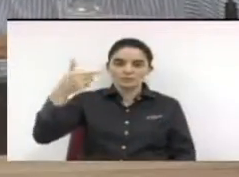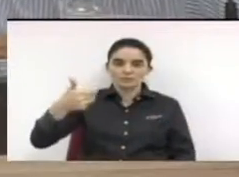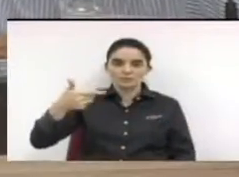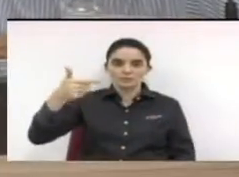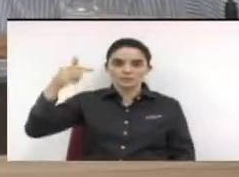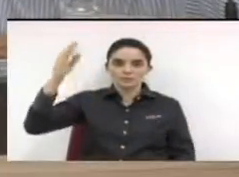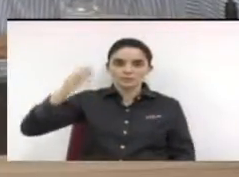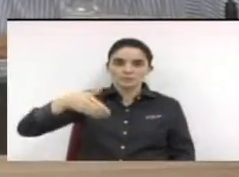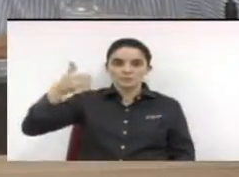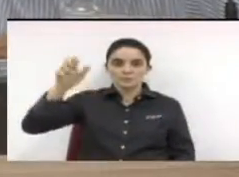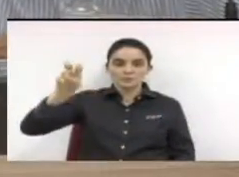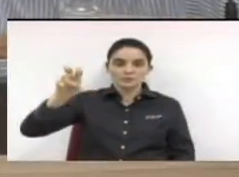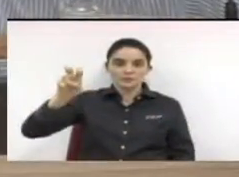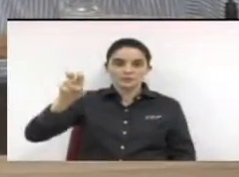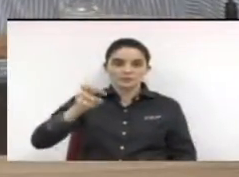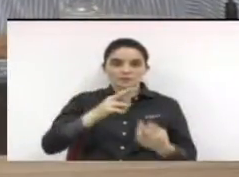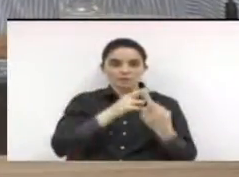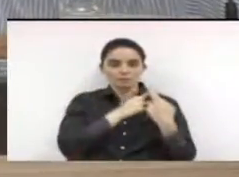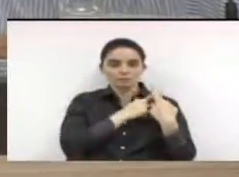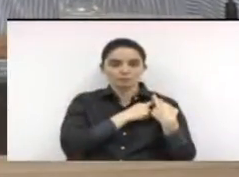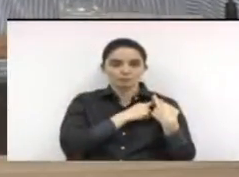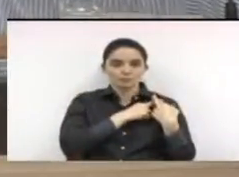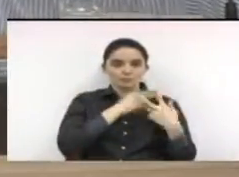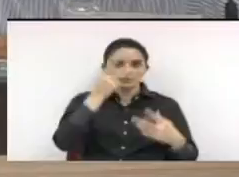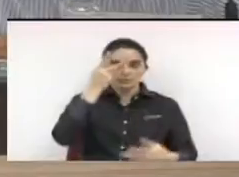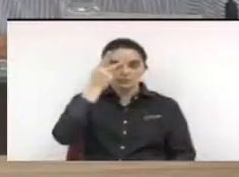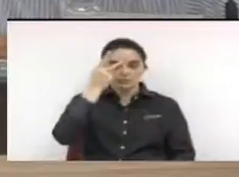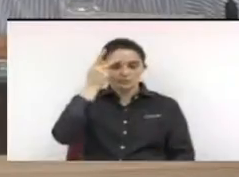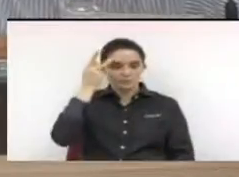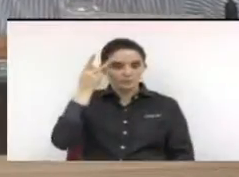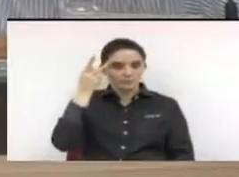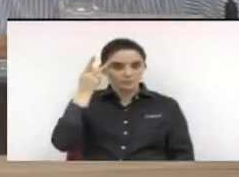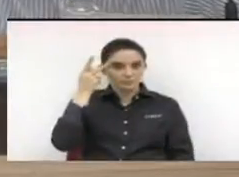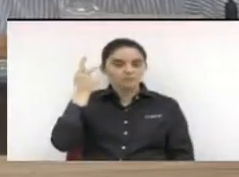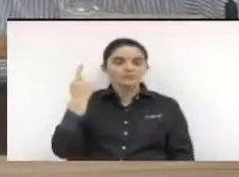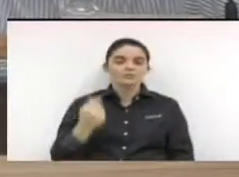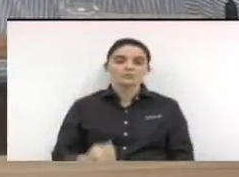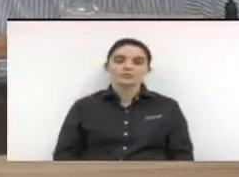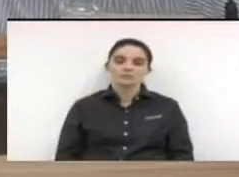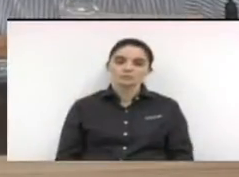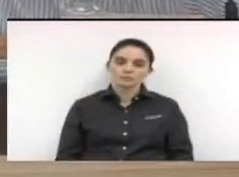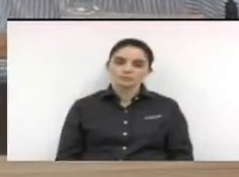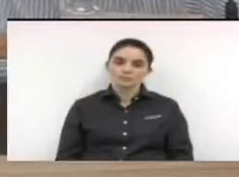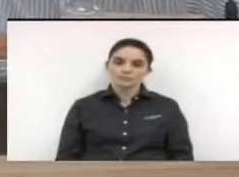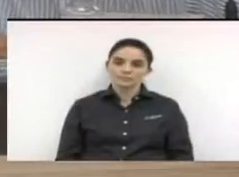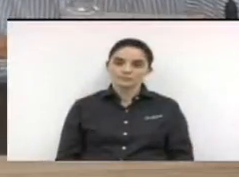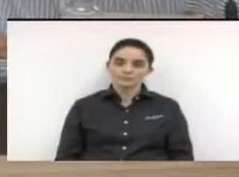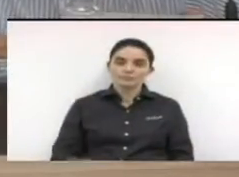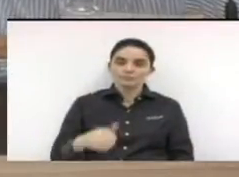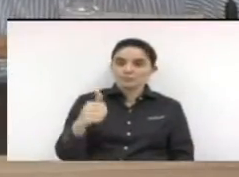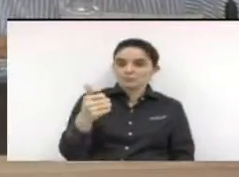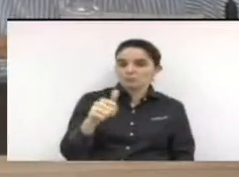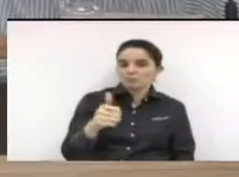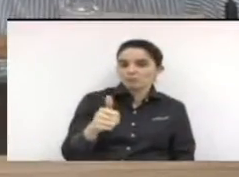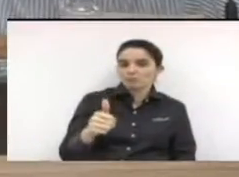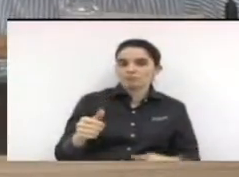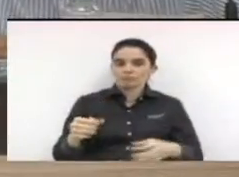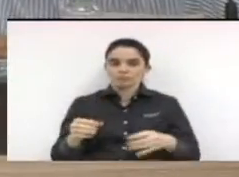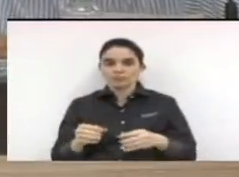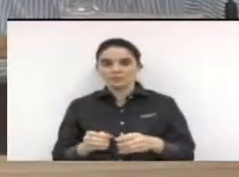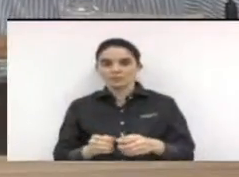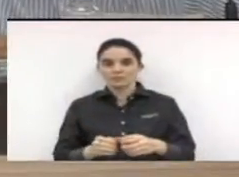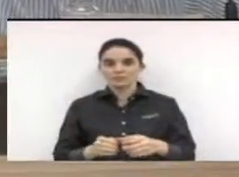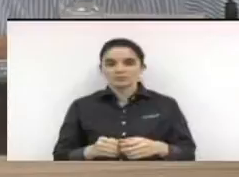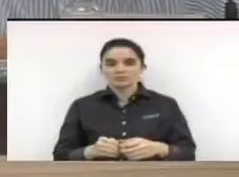barra 2015, de autoria do excelentíssimo senhor prefeito Paulo César Junqueira Radich, que dispõe sobre medidas de